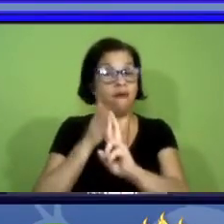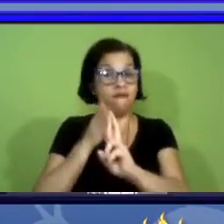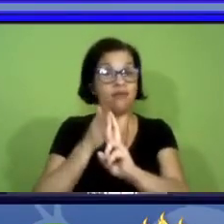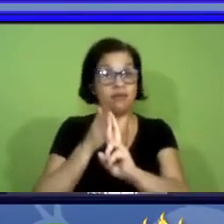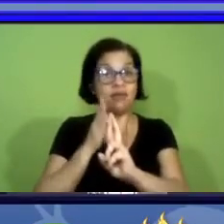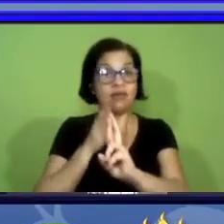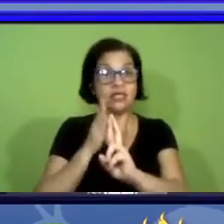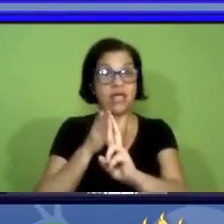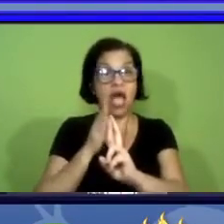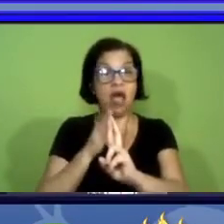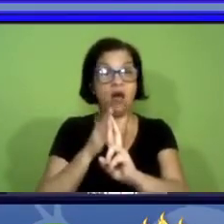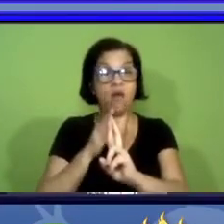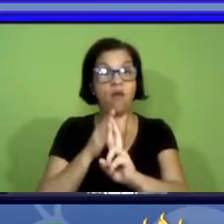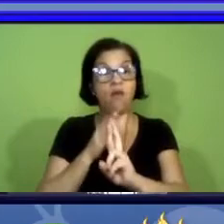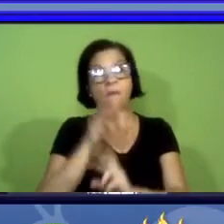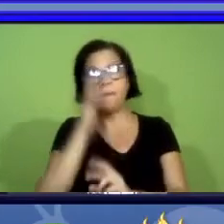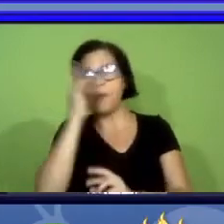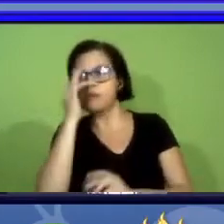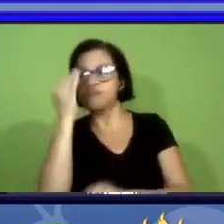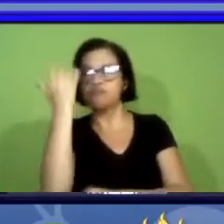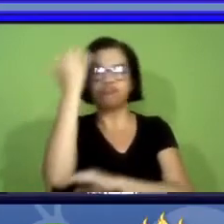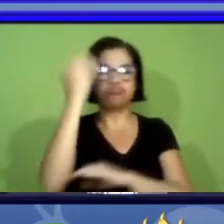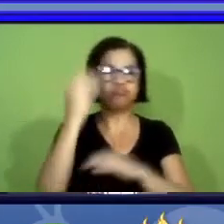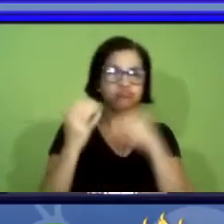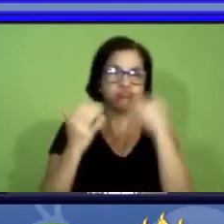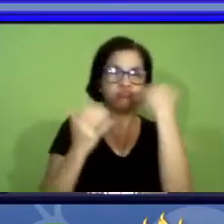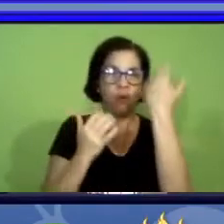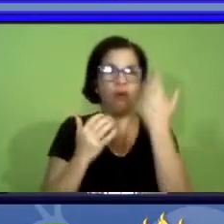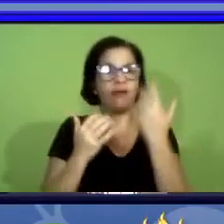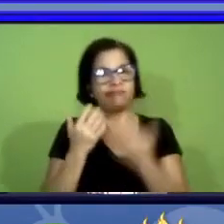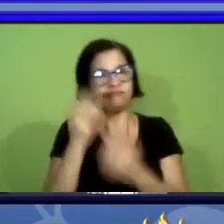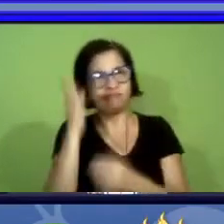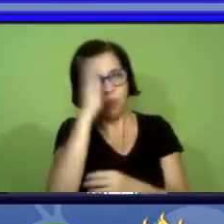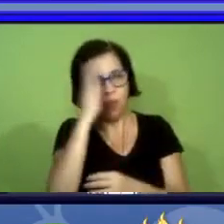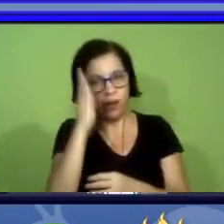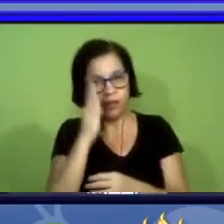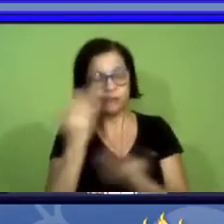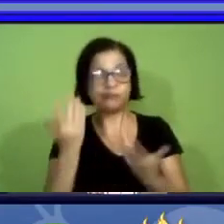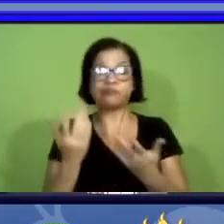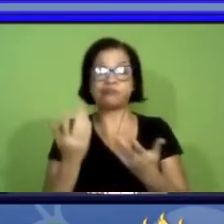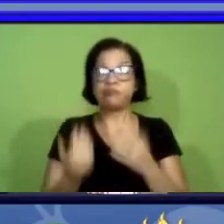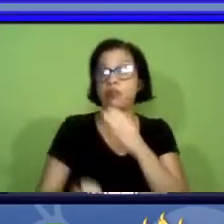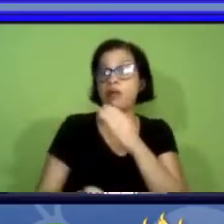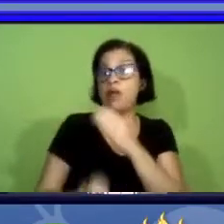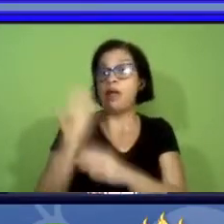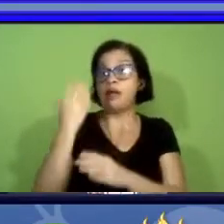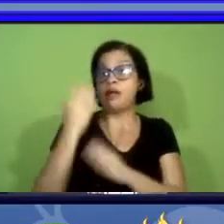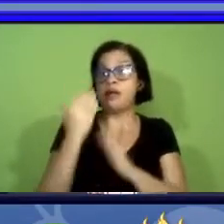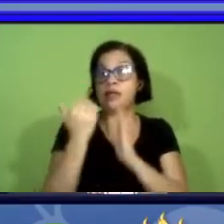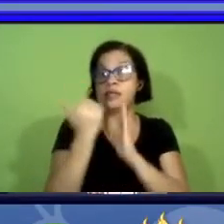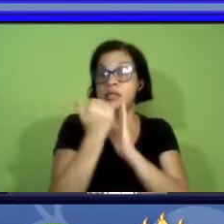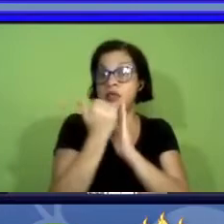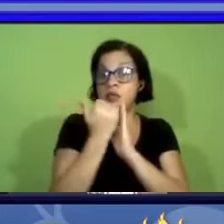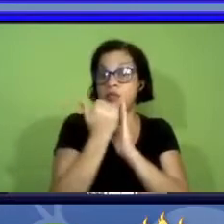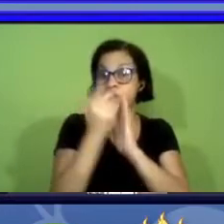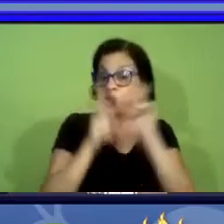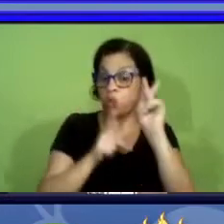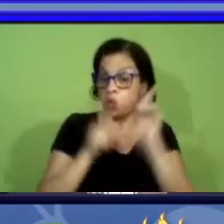a flora brasileira a criação a programa Refauna